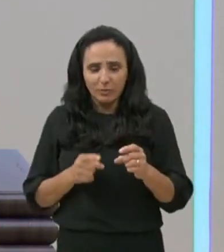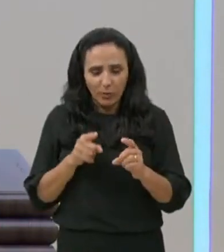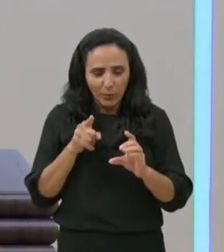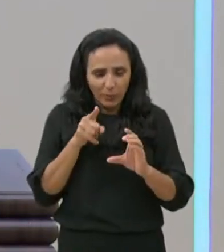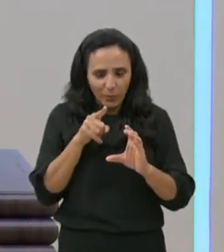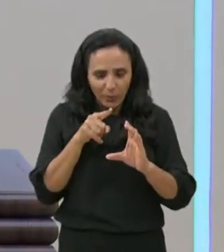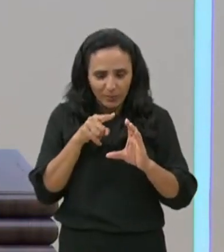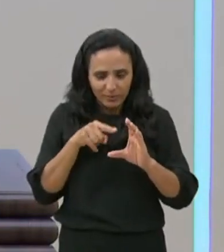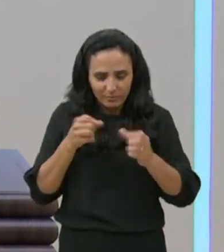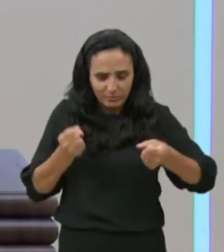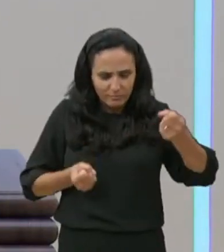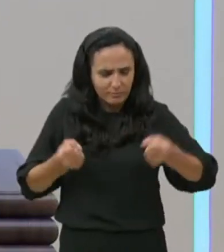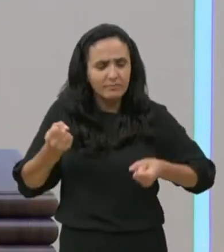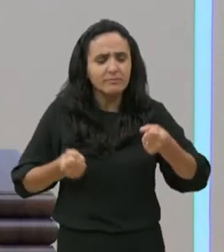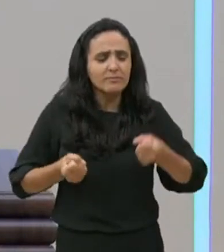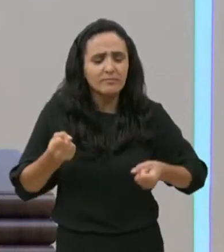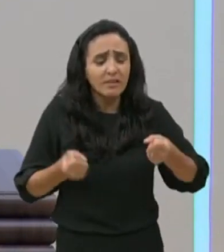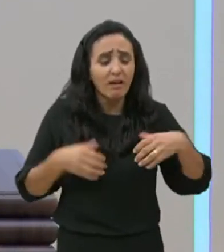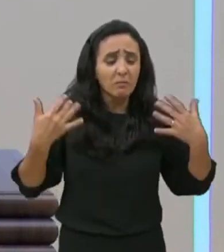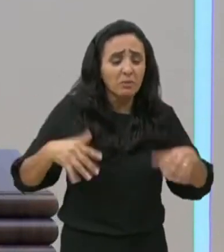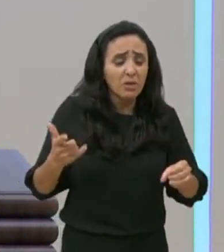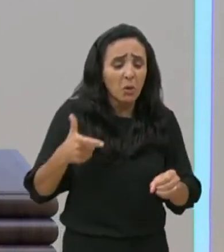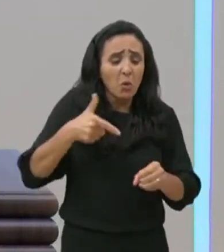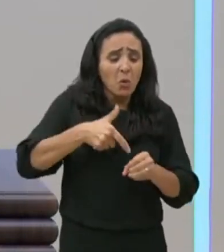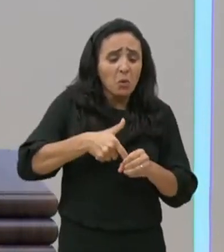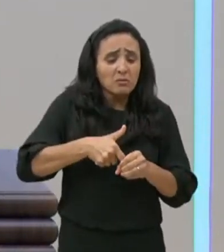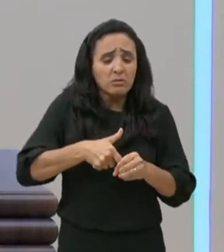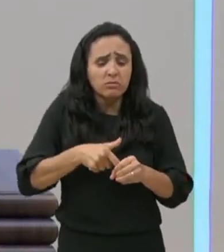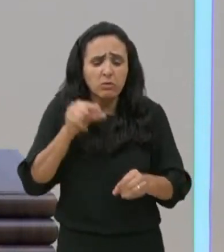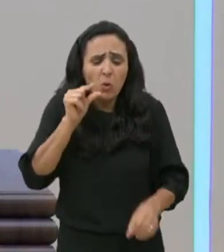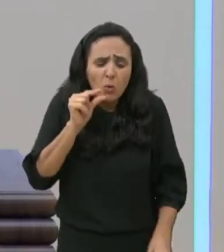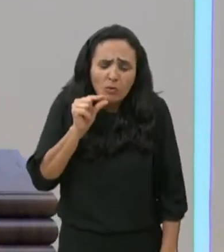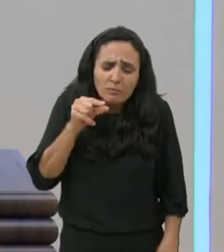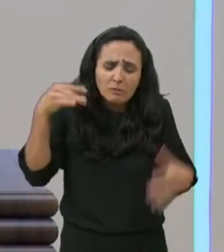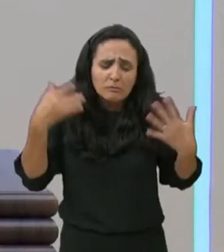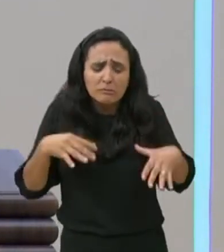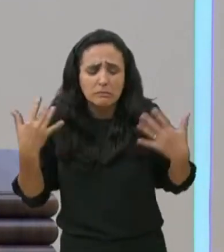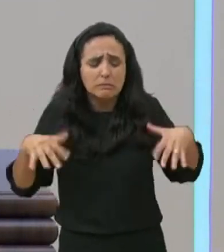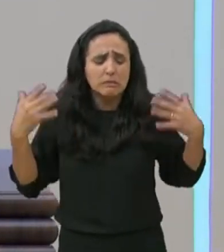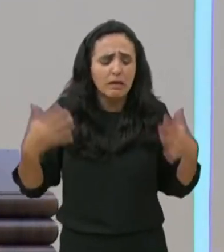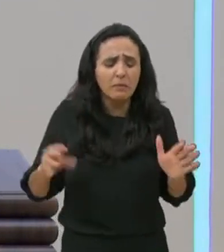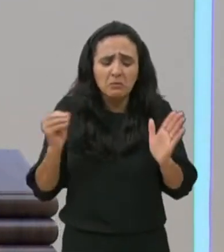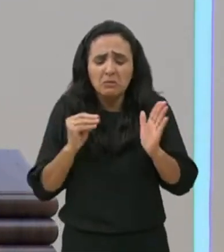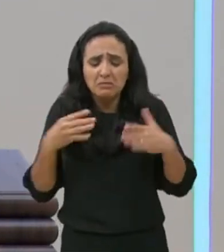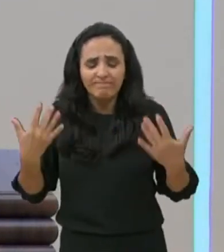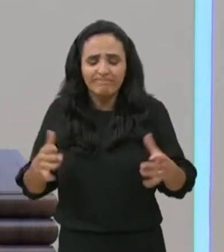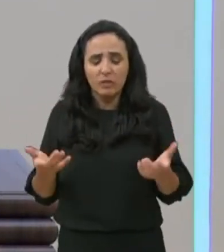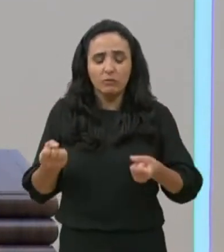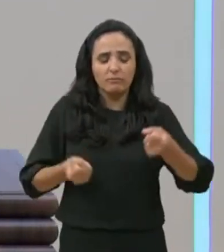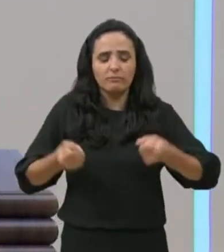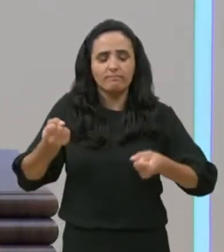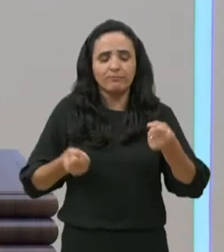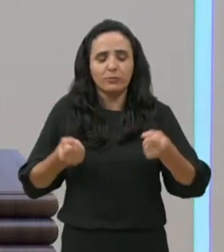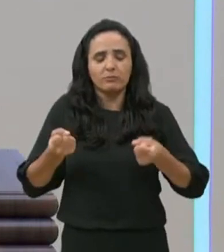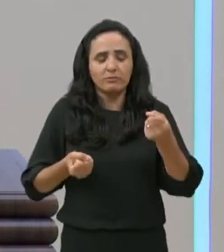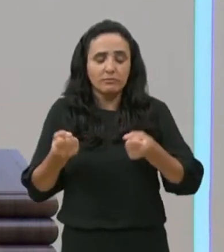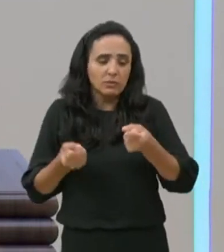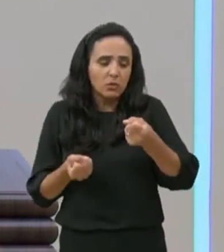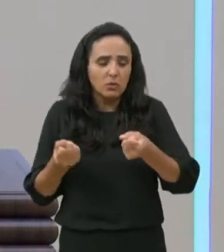ponteiro, marcador, do combustível, como está, a reserva, do combustível,